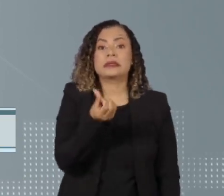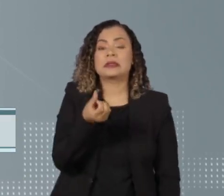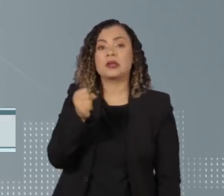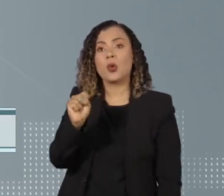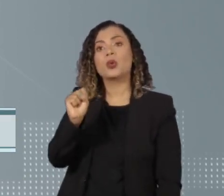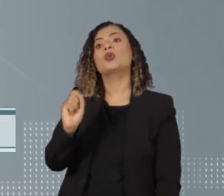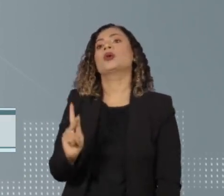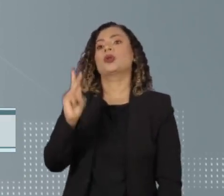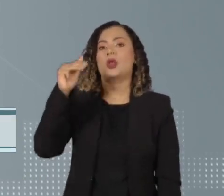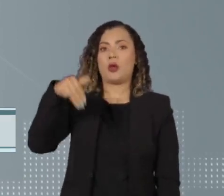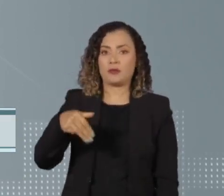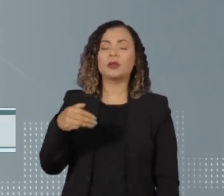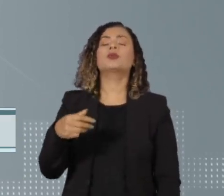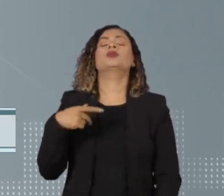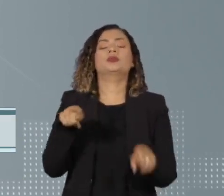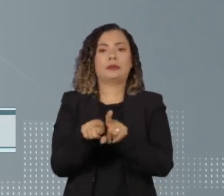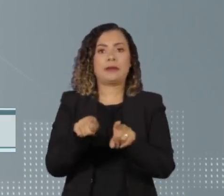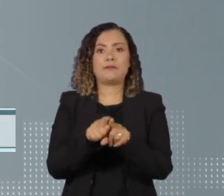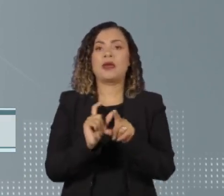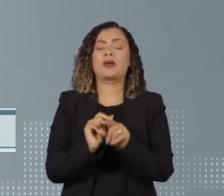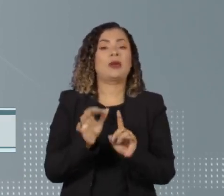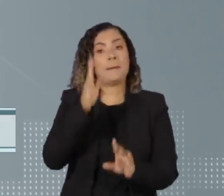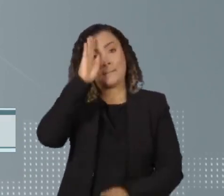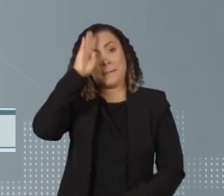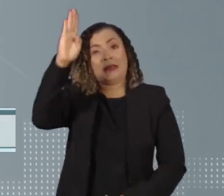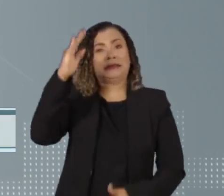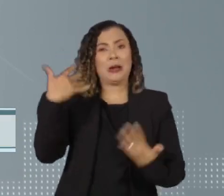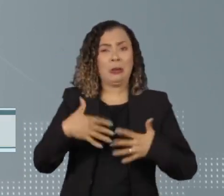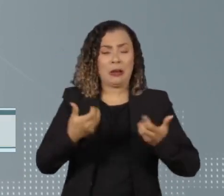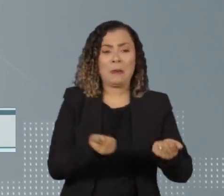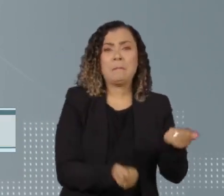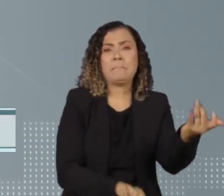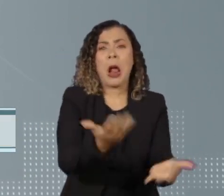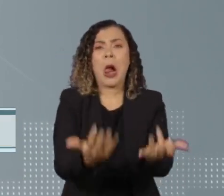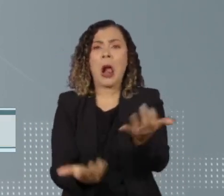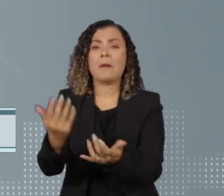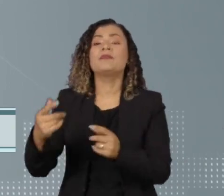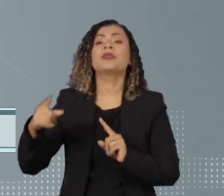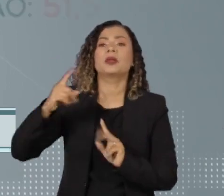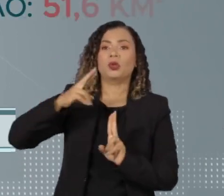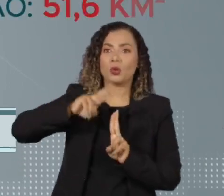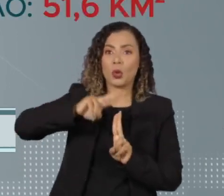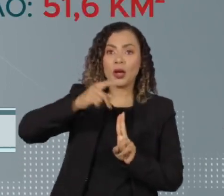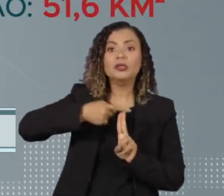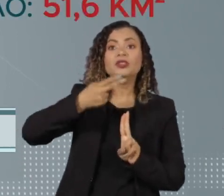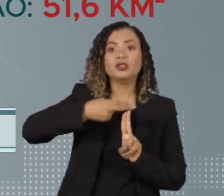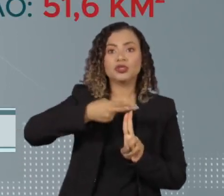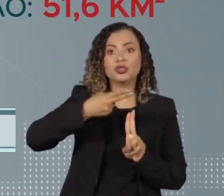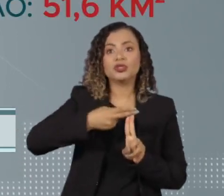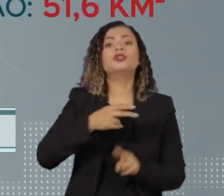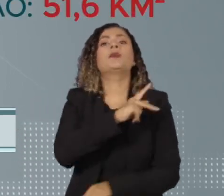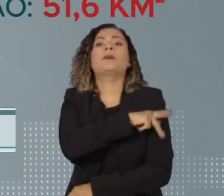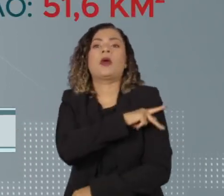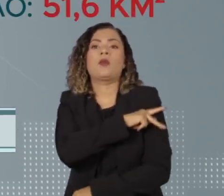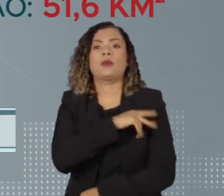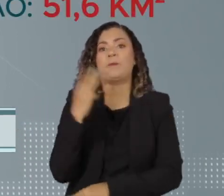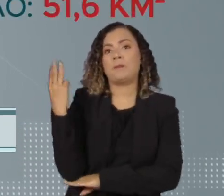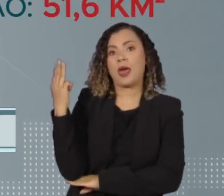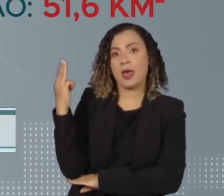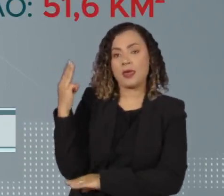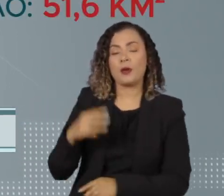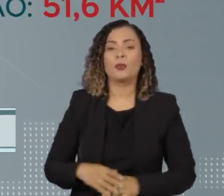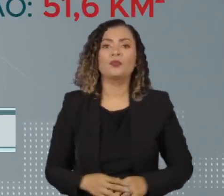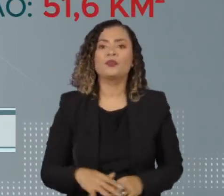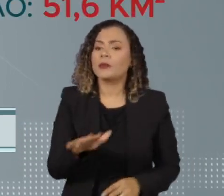quilômetros, lidera o desmatamento no bioma, seguido de Tocantins, Piauí e Maranhão. A área é